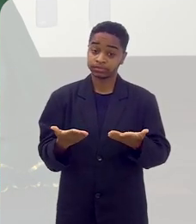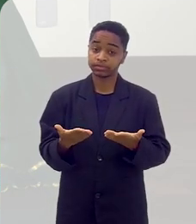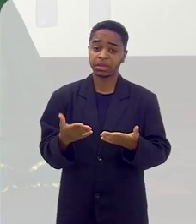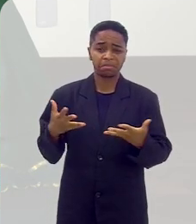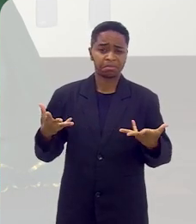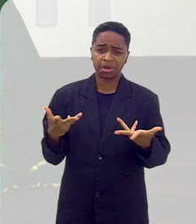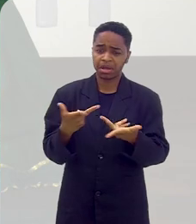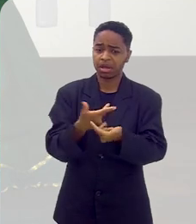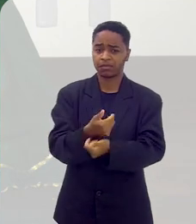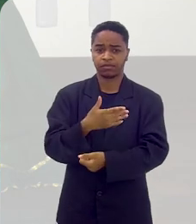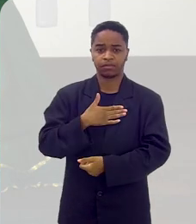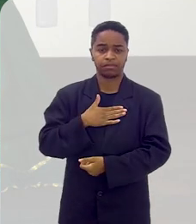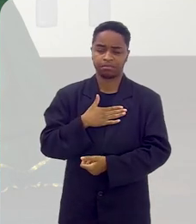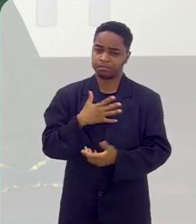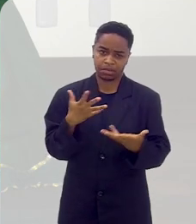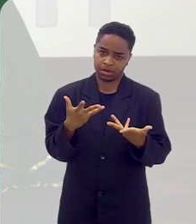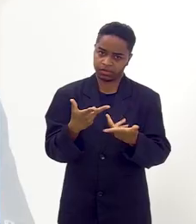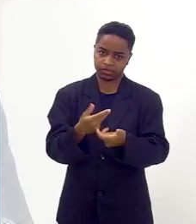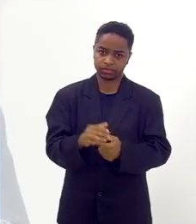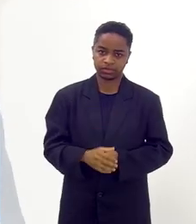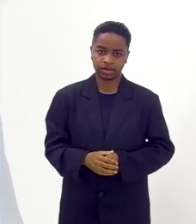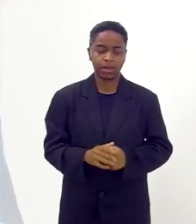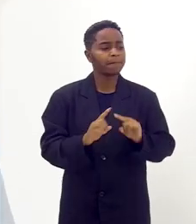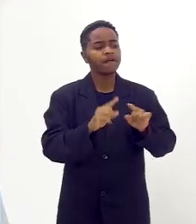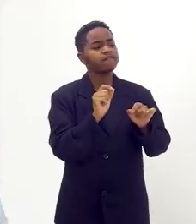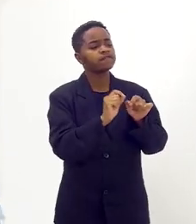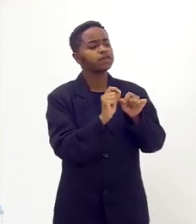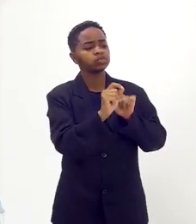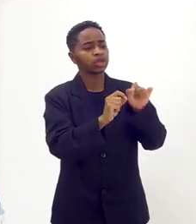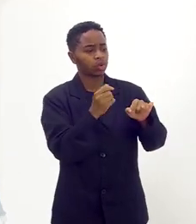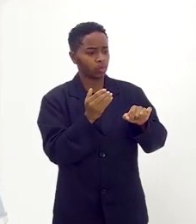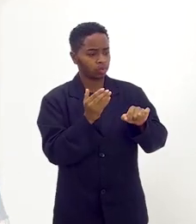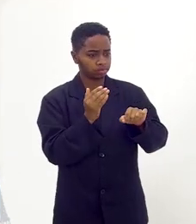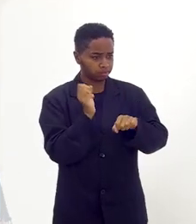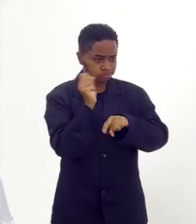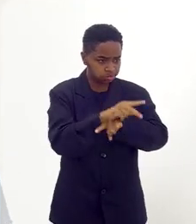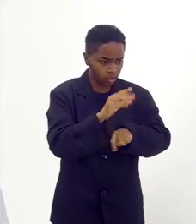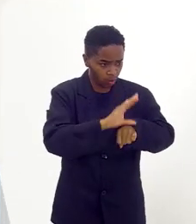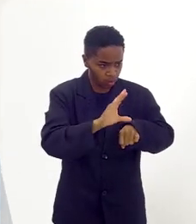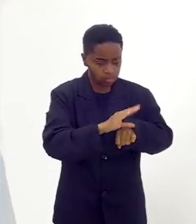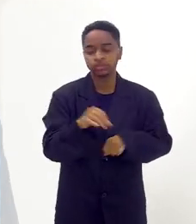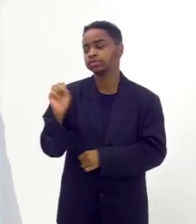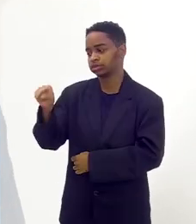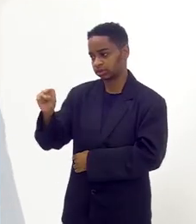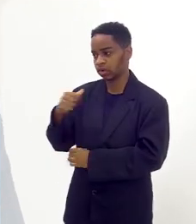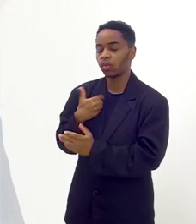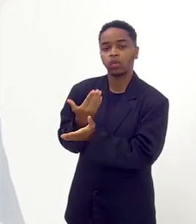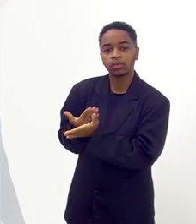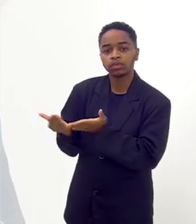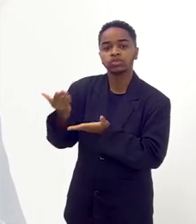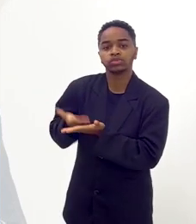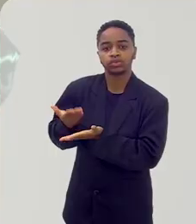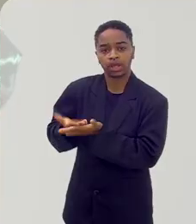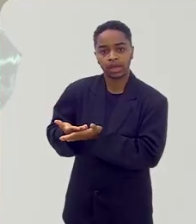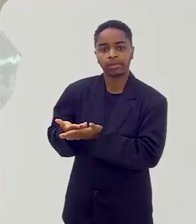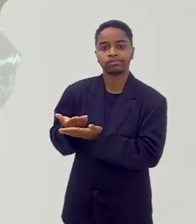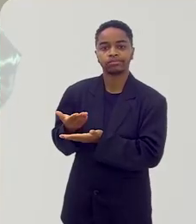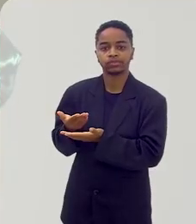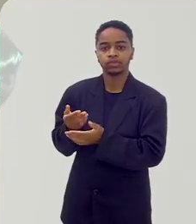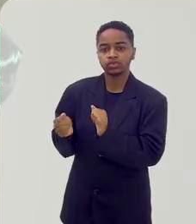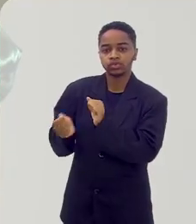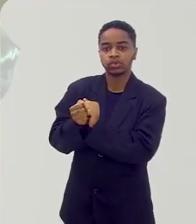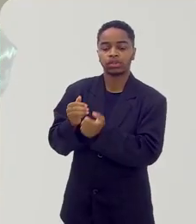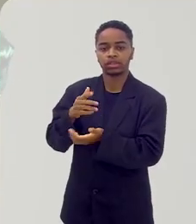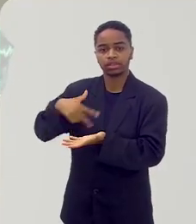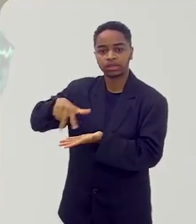E foi assim, mágico. É muito mágico. Aí você pensa que entrou num curso de dança... Sim, sim. Comecei a estudar, fazer aula de